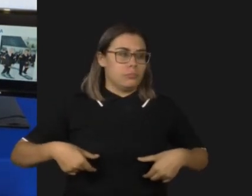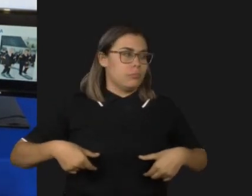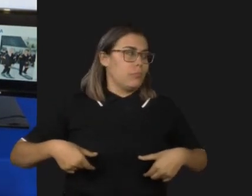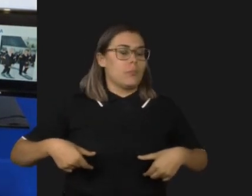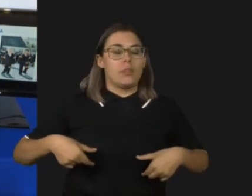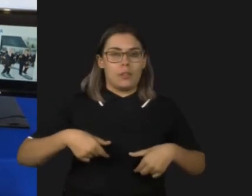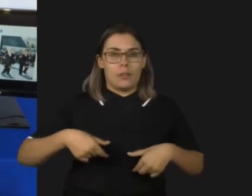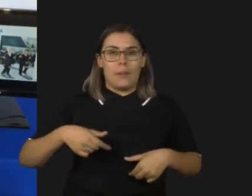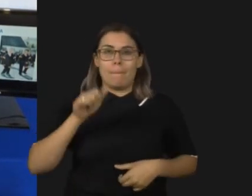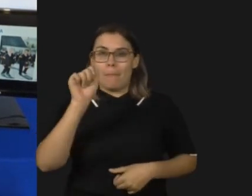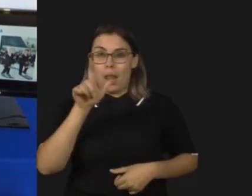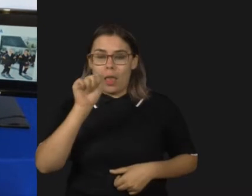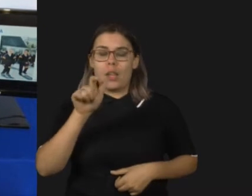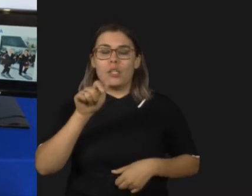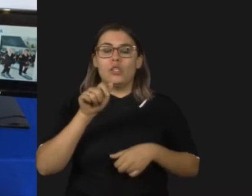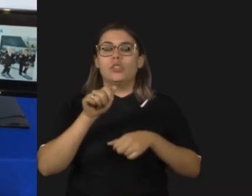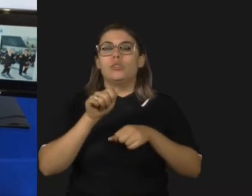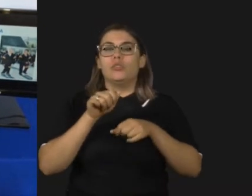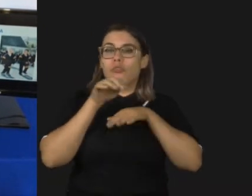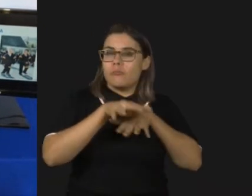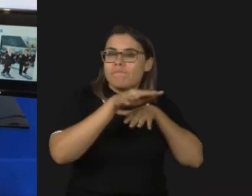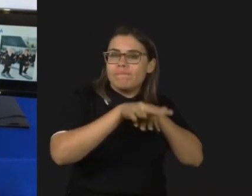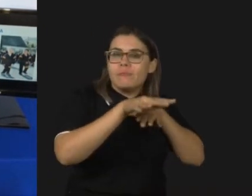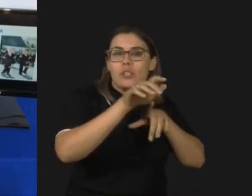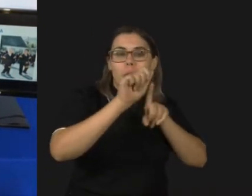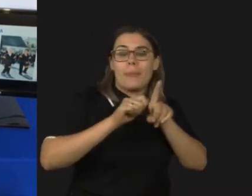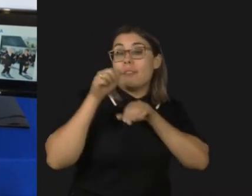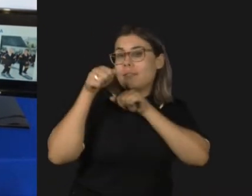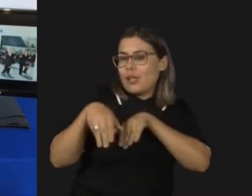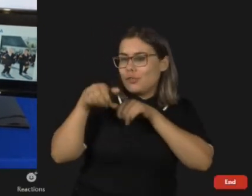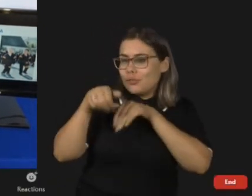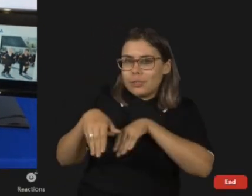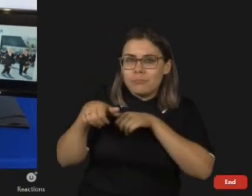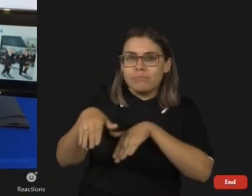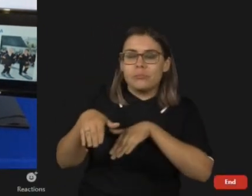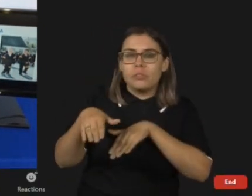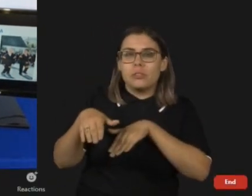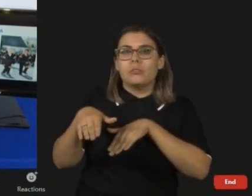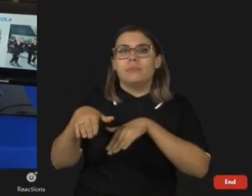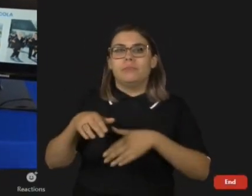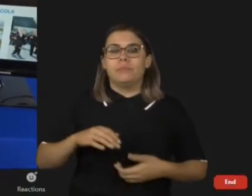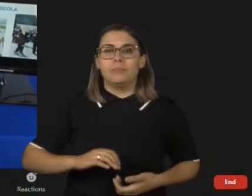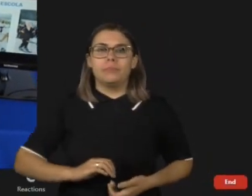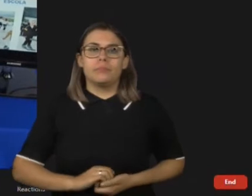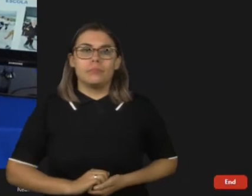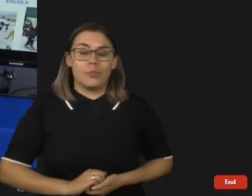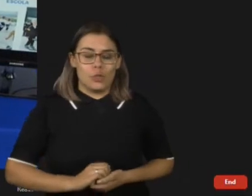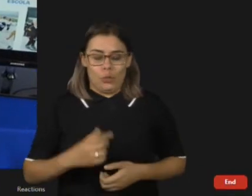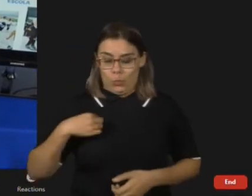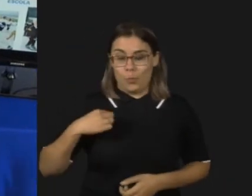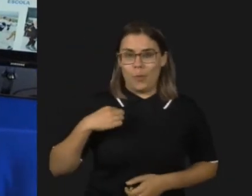momento, apresento eu, no comecinho da adolescência, num desfile de 7 de setembro, com